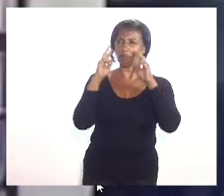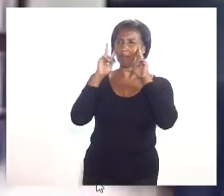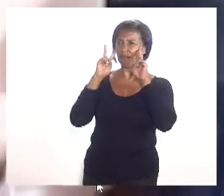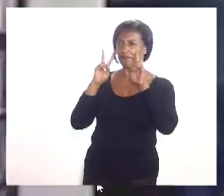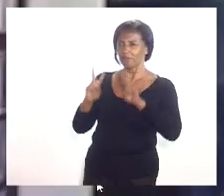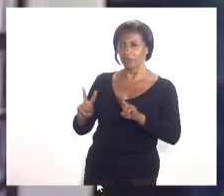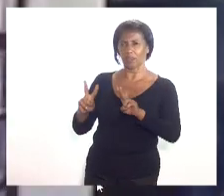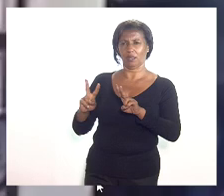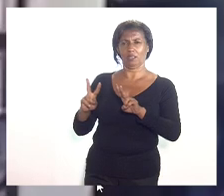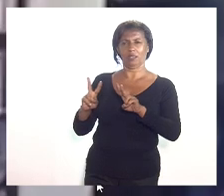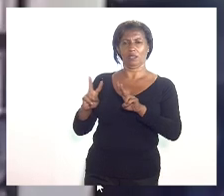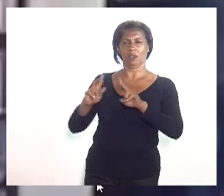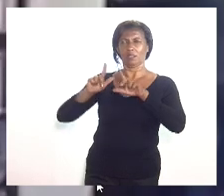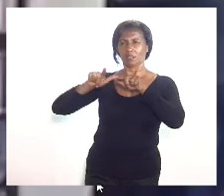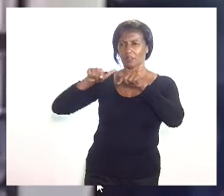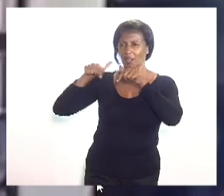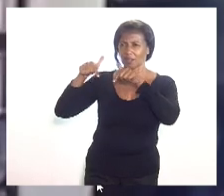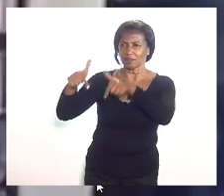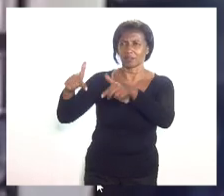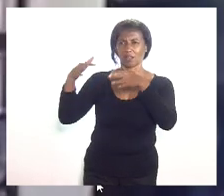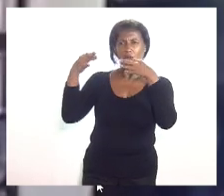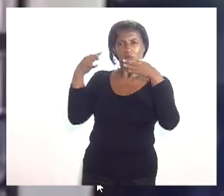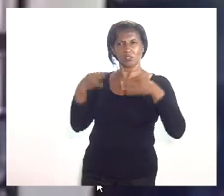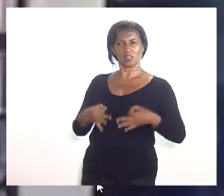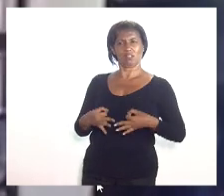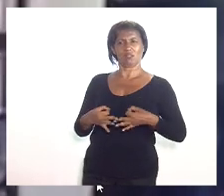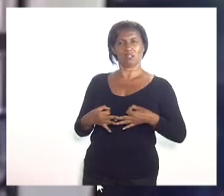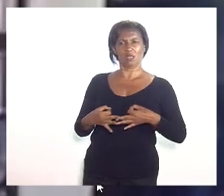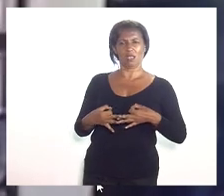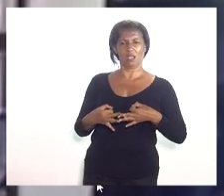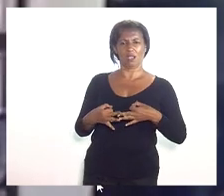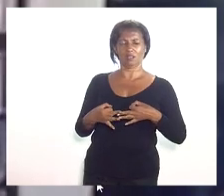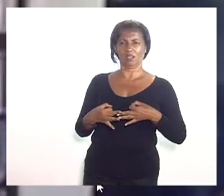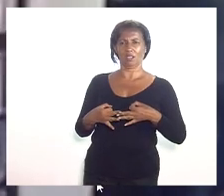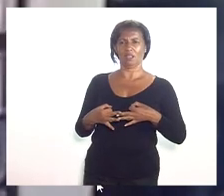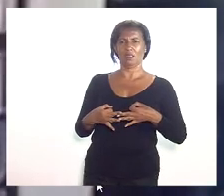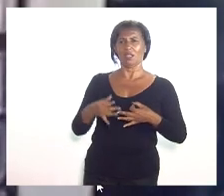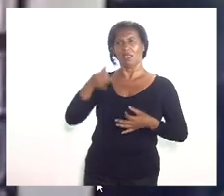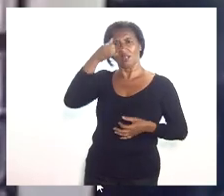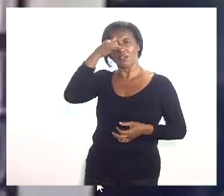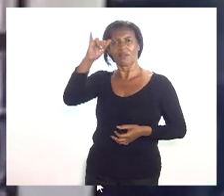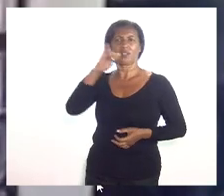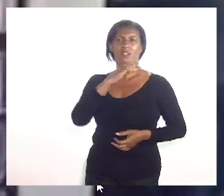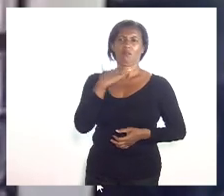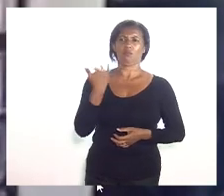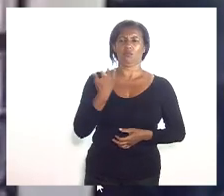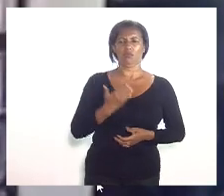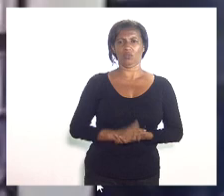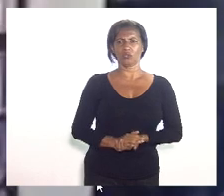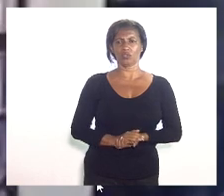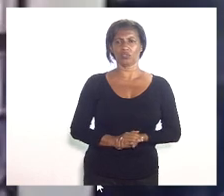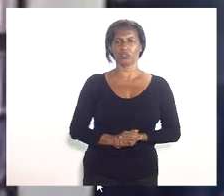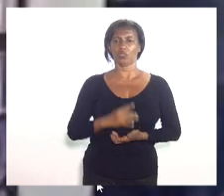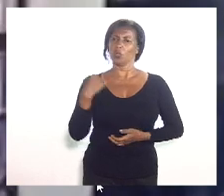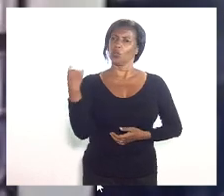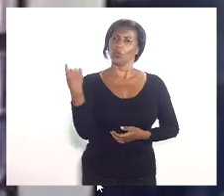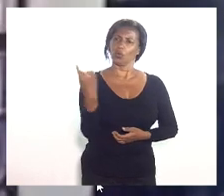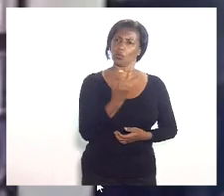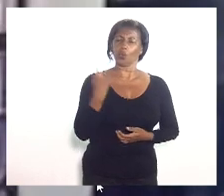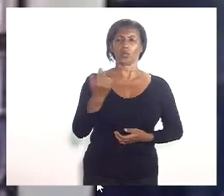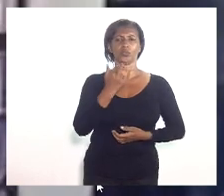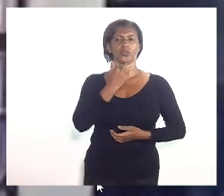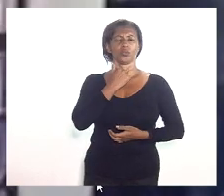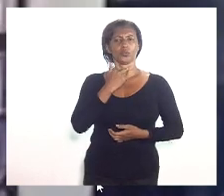a providência adotada significa exatamente poupar vidas mas não podemos de forma alguma